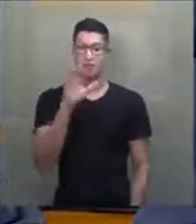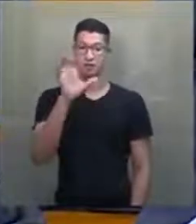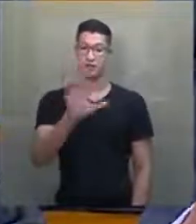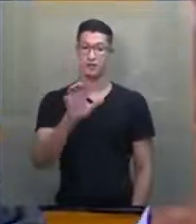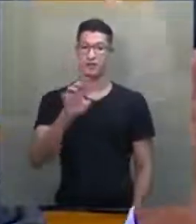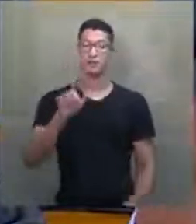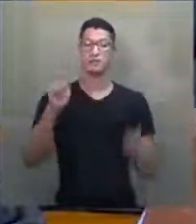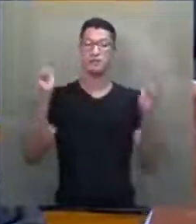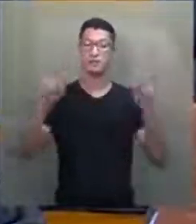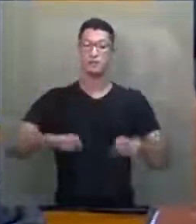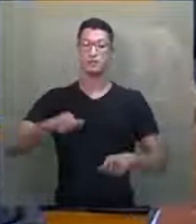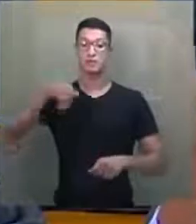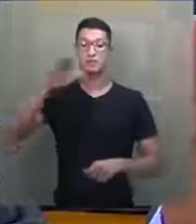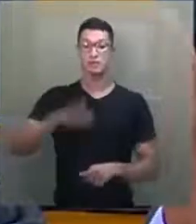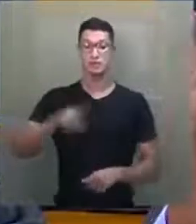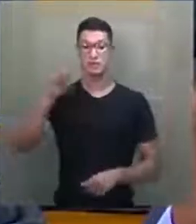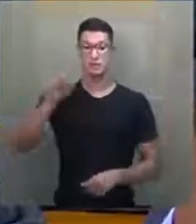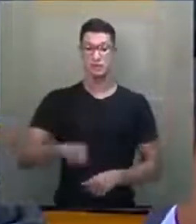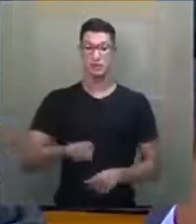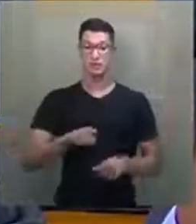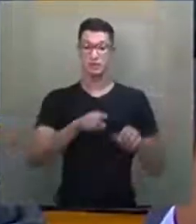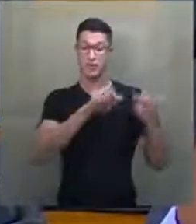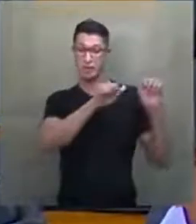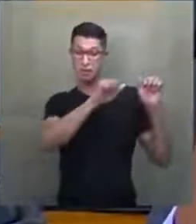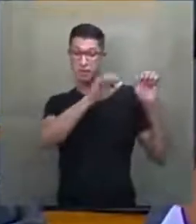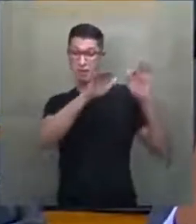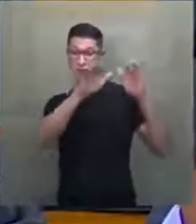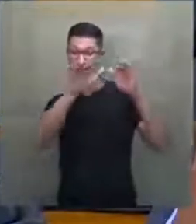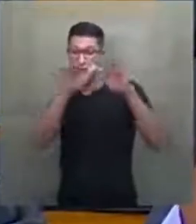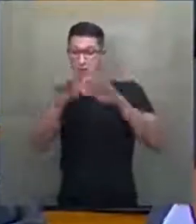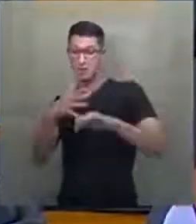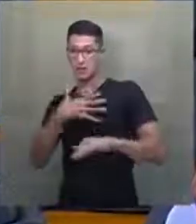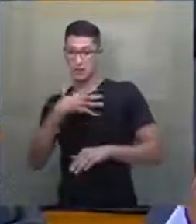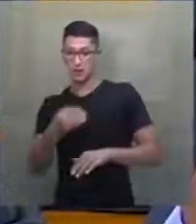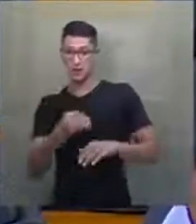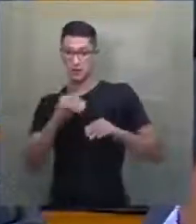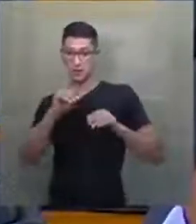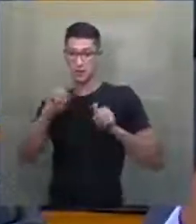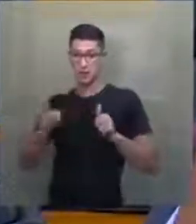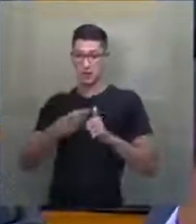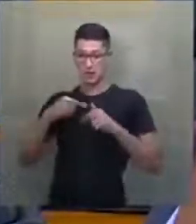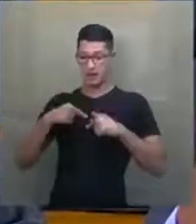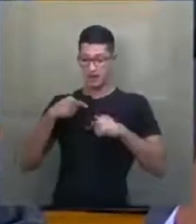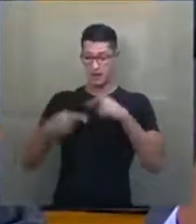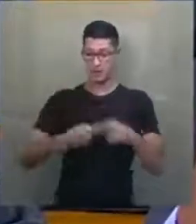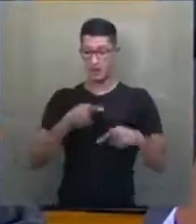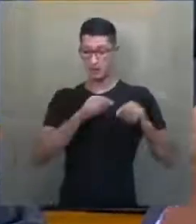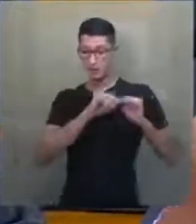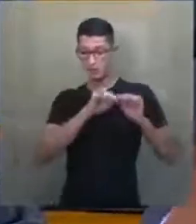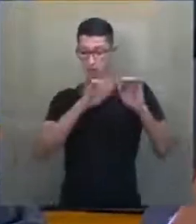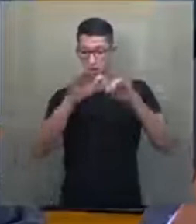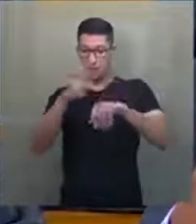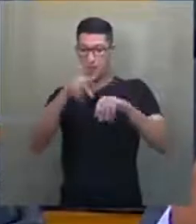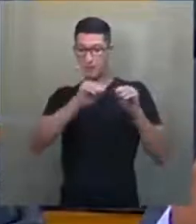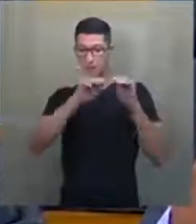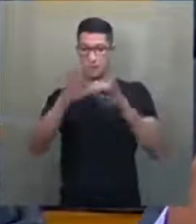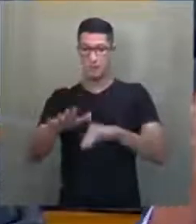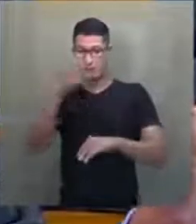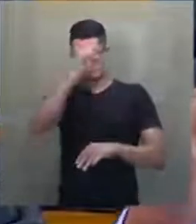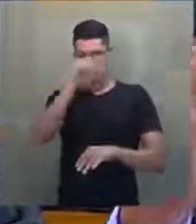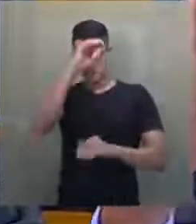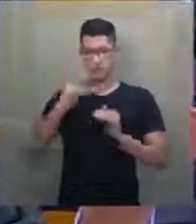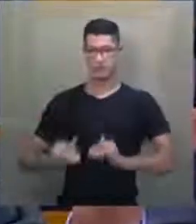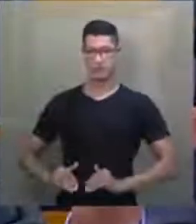condição de quem é imigrante, filho de imigrante. Sou primeira geração e aprendi desde